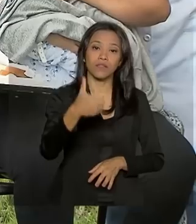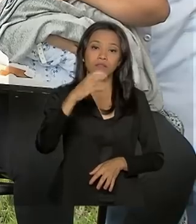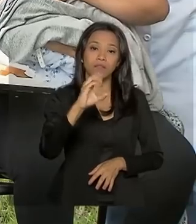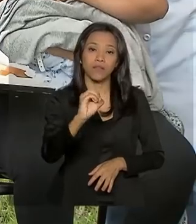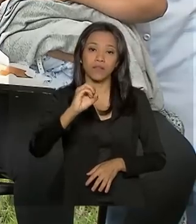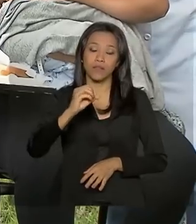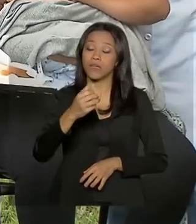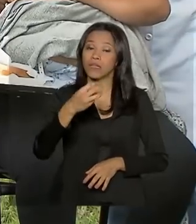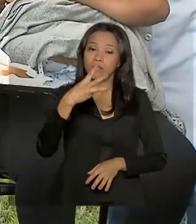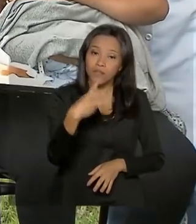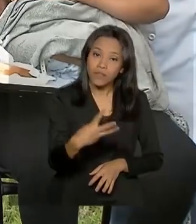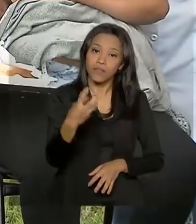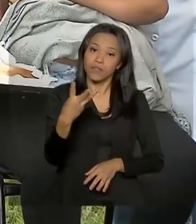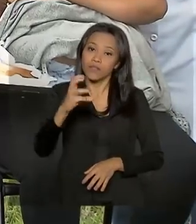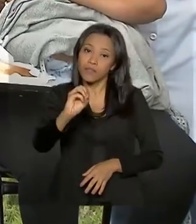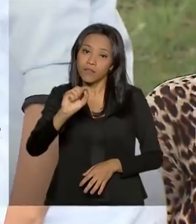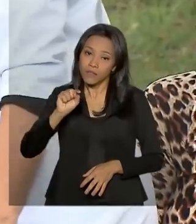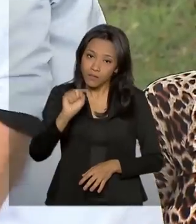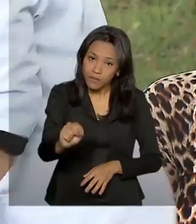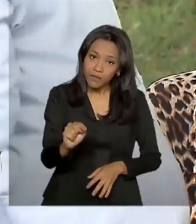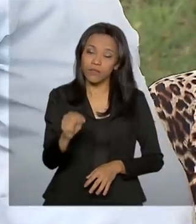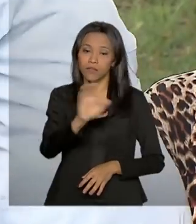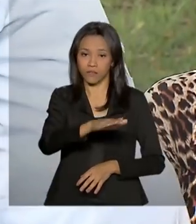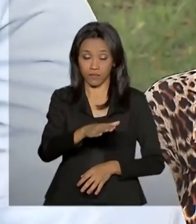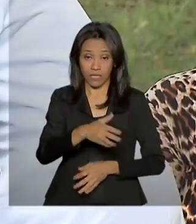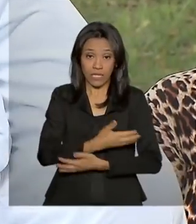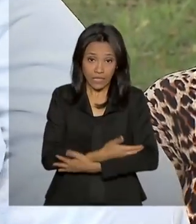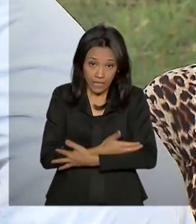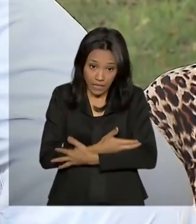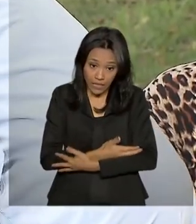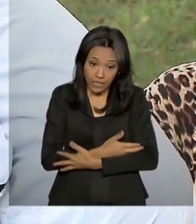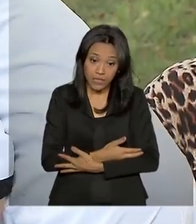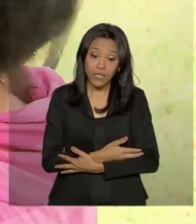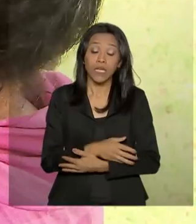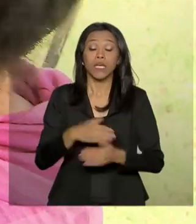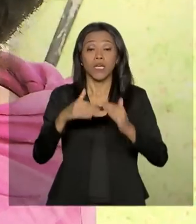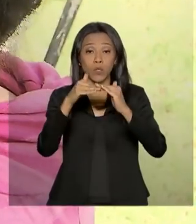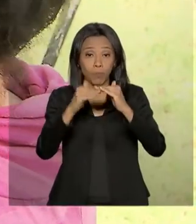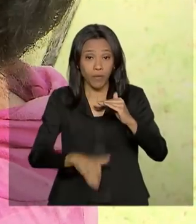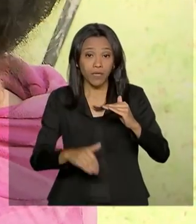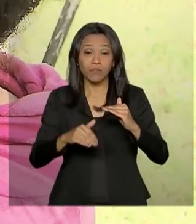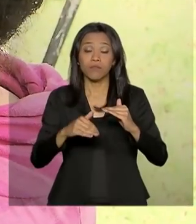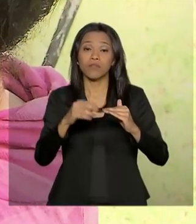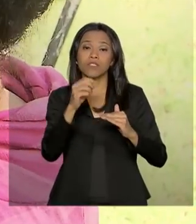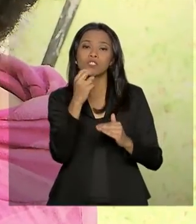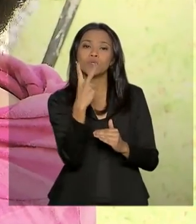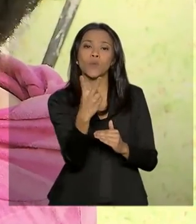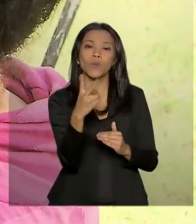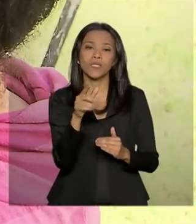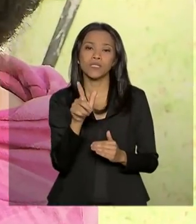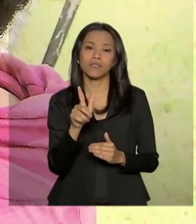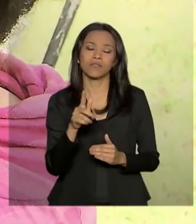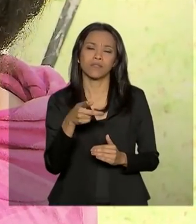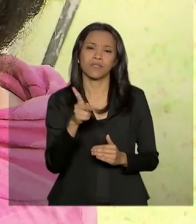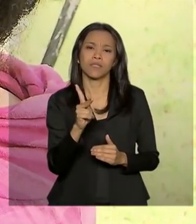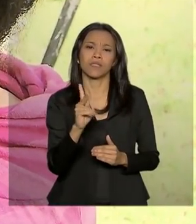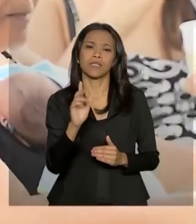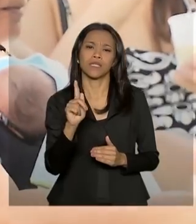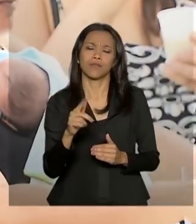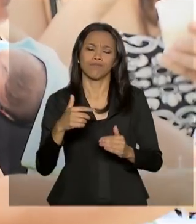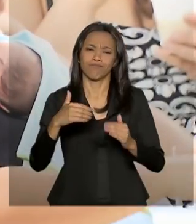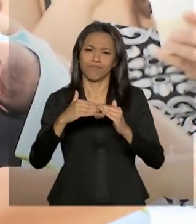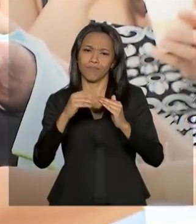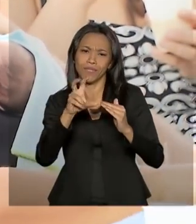crianças prematuras ou com peso abaixo de 2,5 Para que o leite materno mantenha a qualidade,